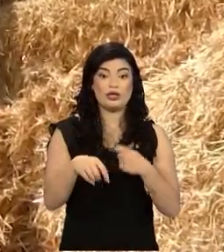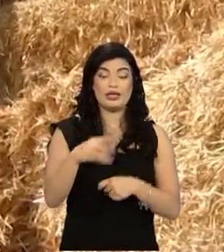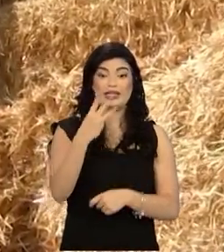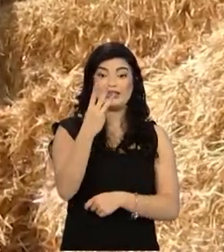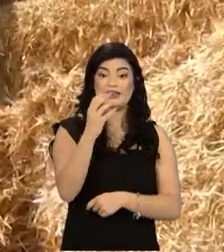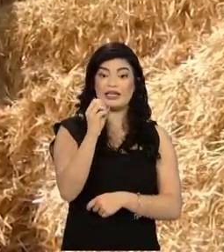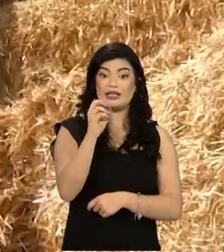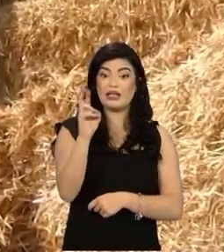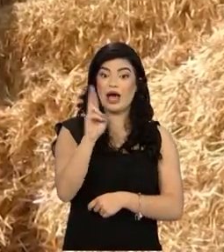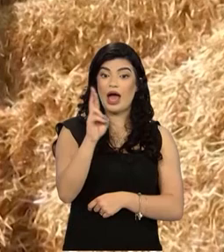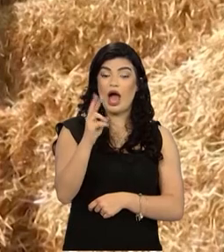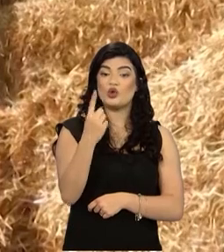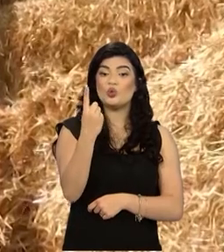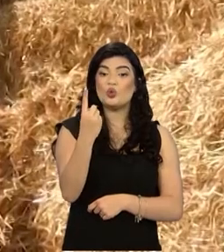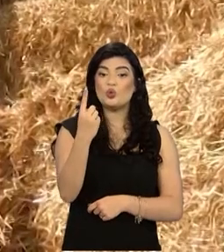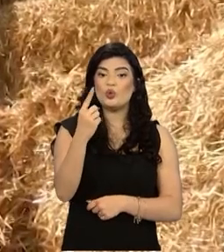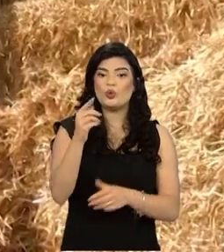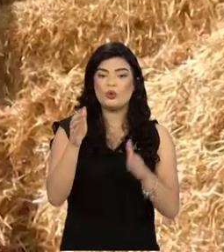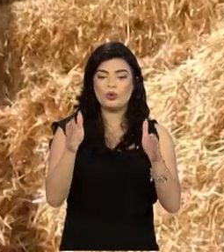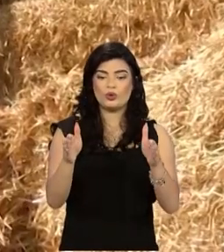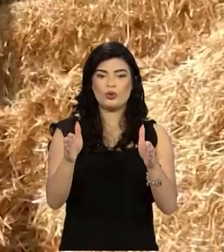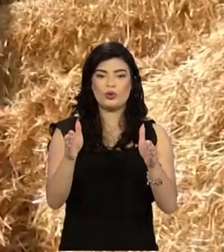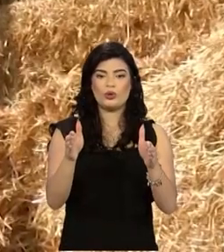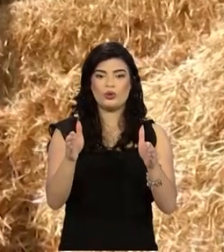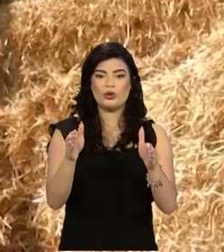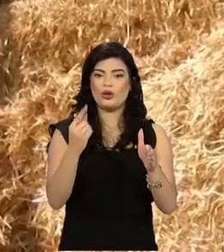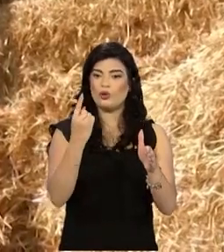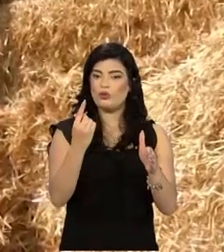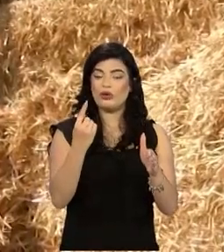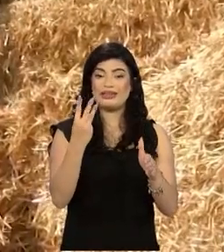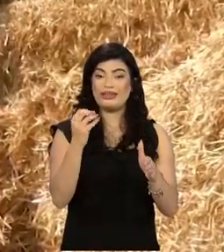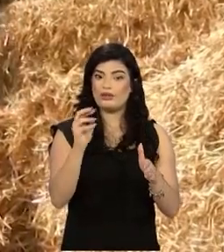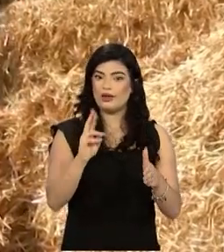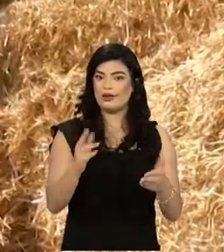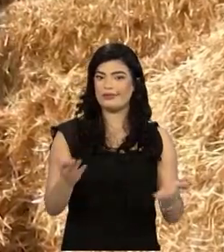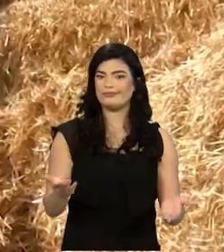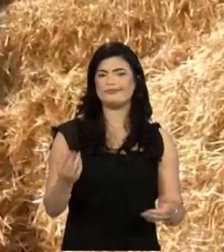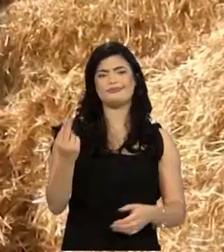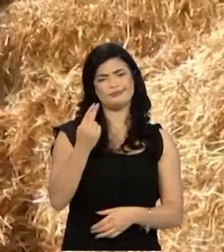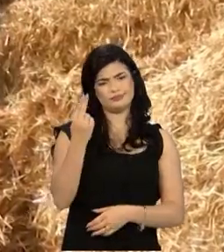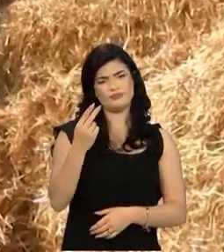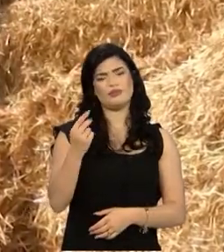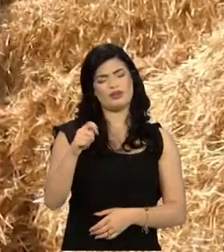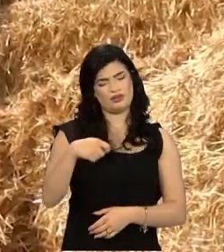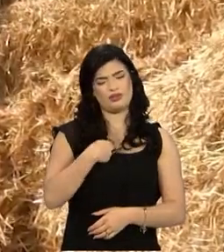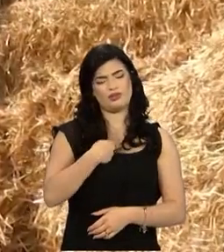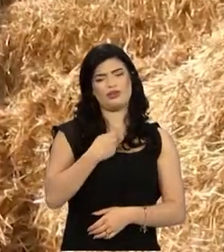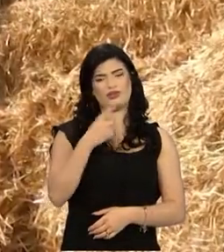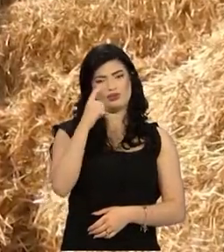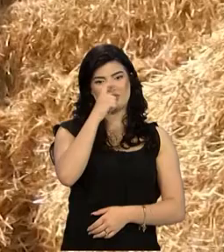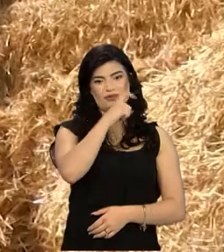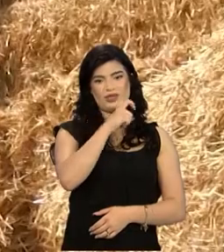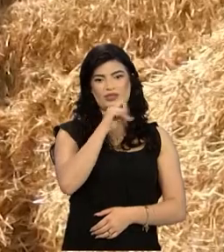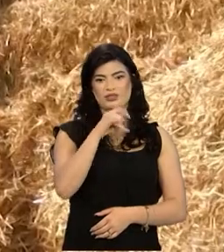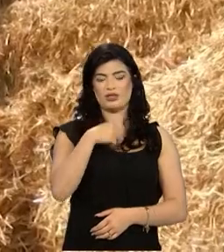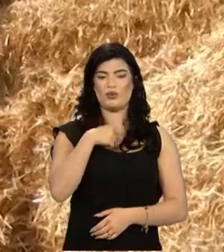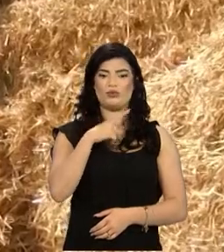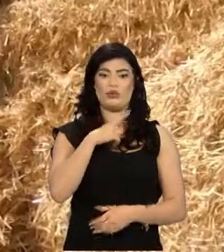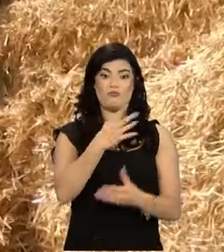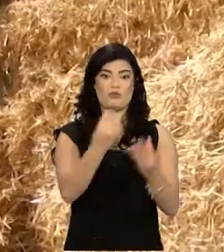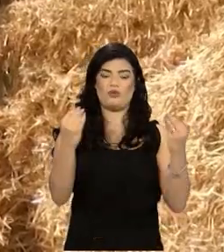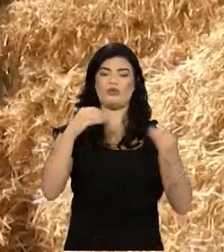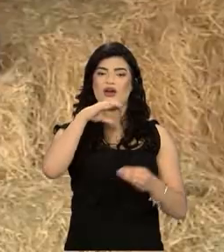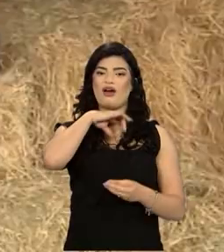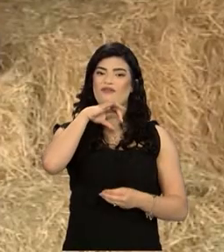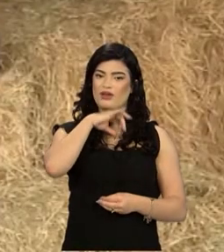30 reais, um fardo de 10 a 12 quilos. Isso aí é um valor que dificulta muito para o criador e vai impactar muito forte no